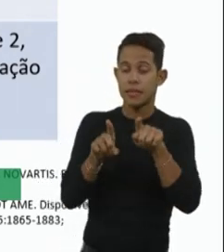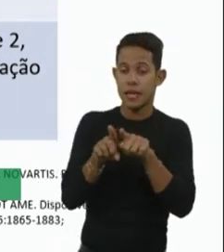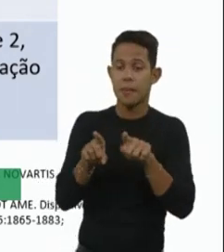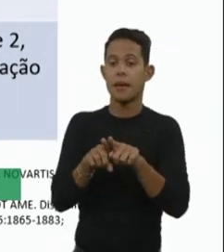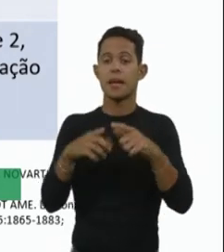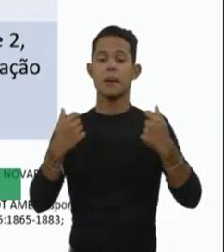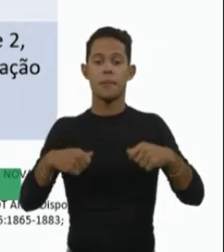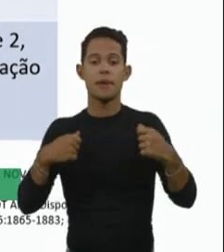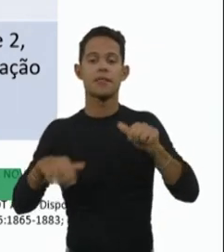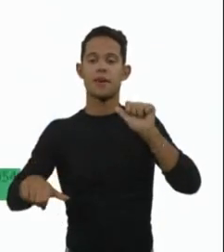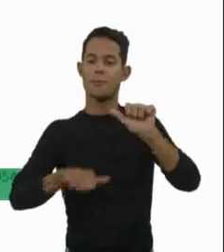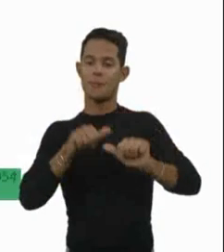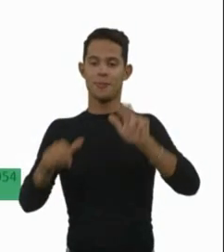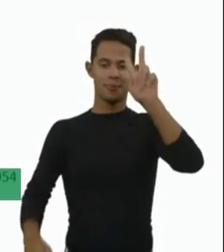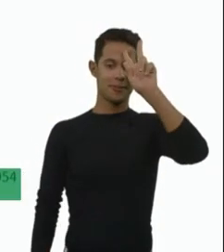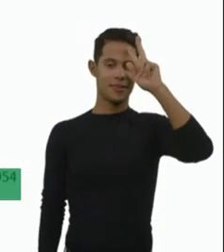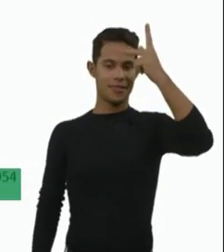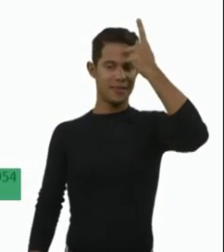desmistificar.